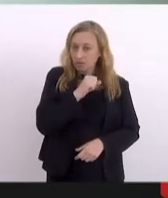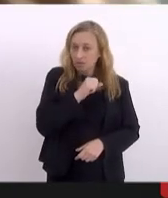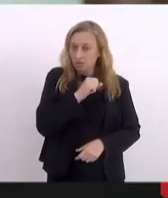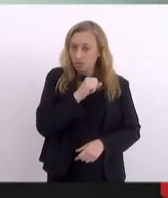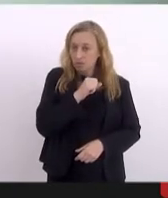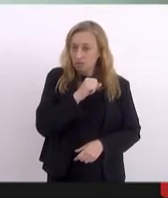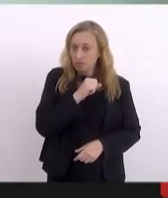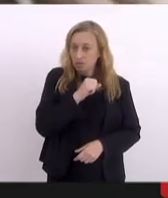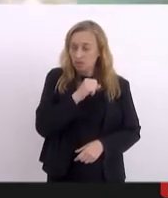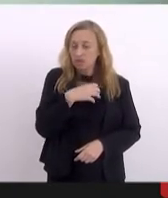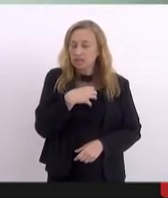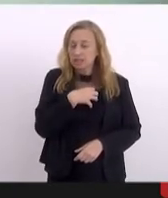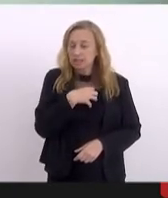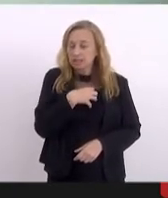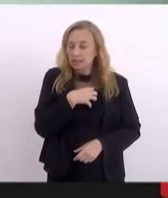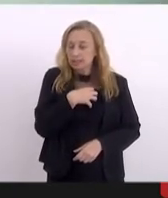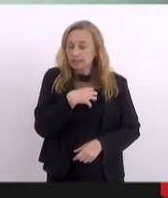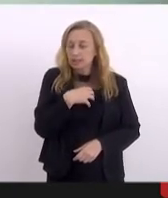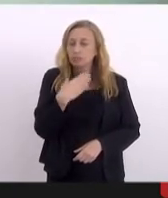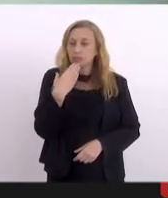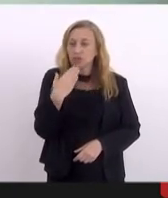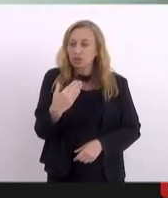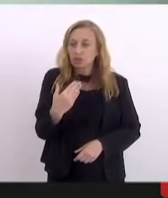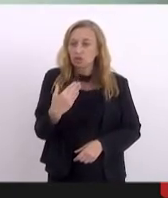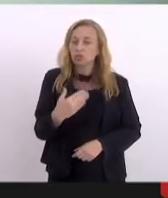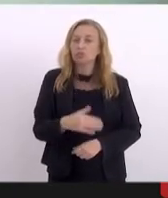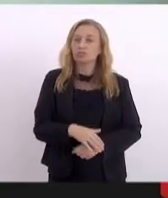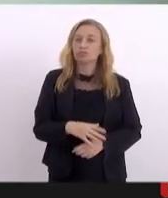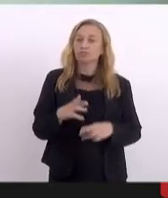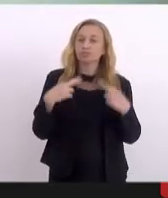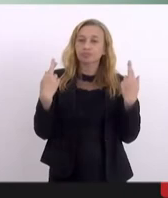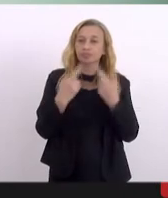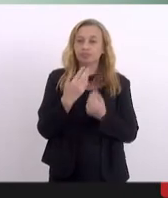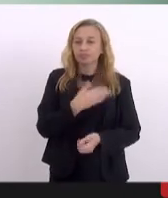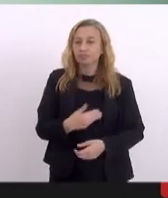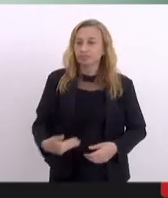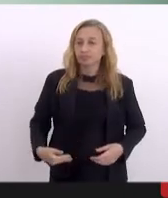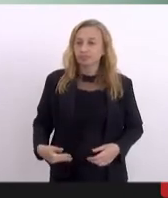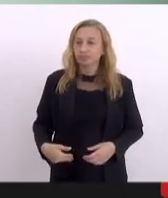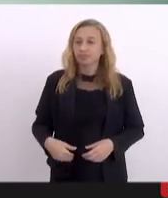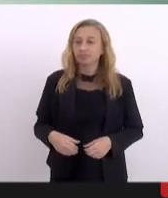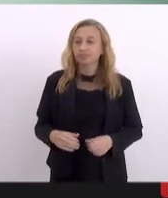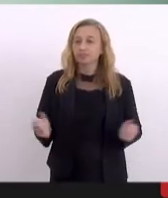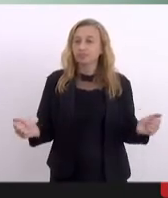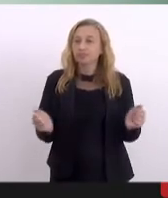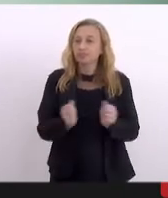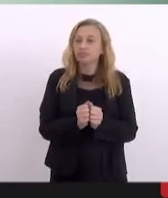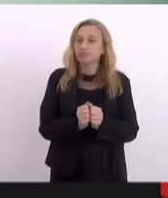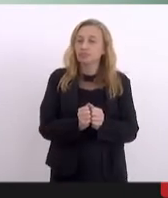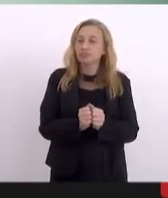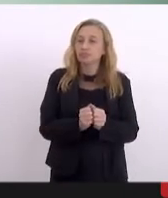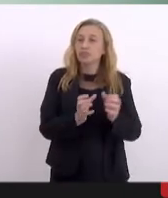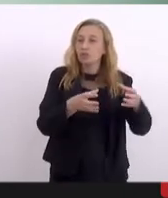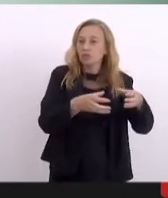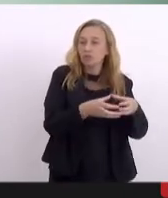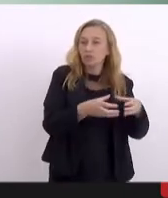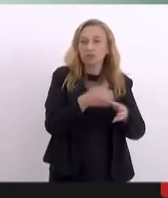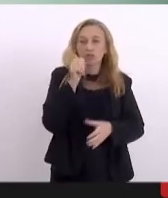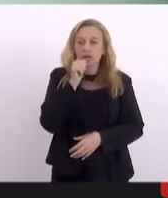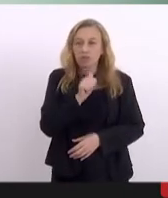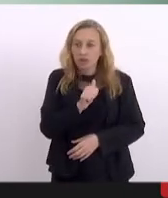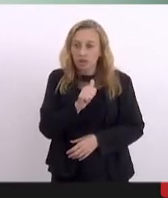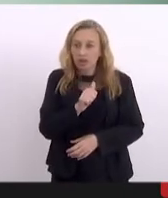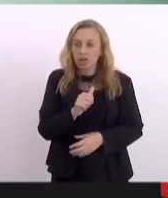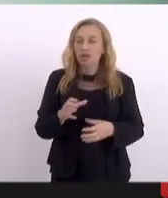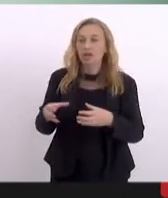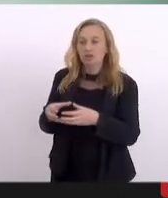assenti e sugeri que essa audiência fosse feita em conjunto com a Comissão da Mulher e com